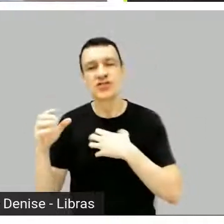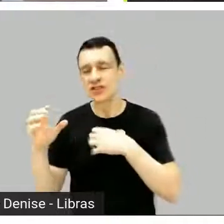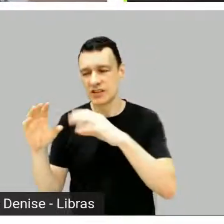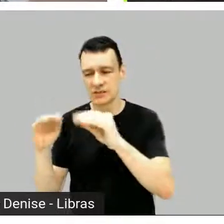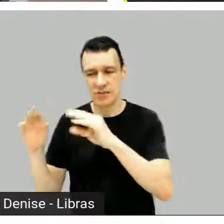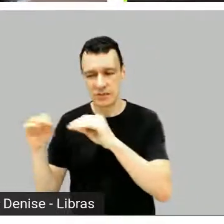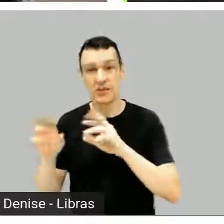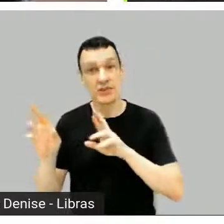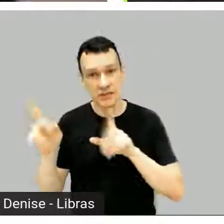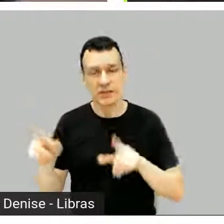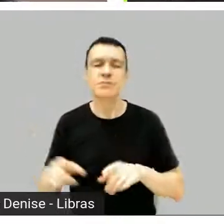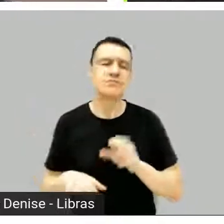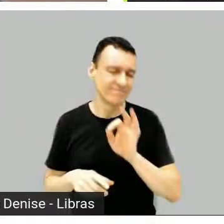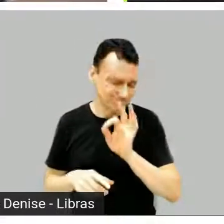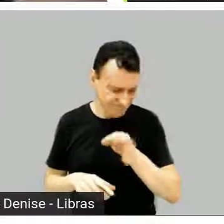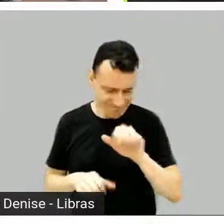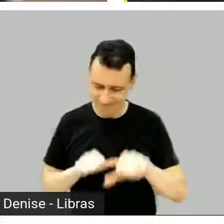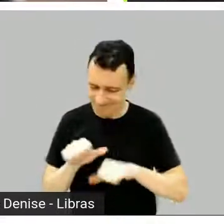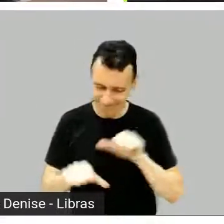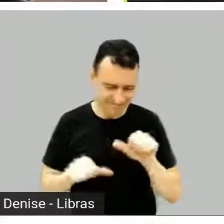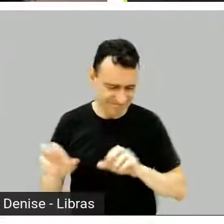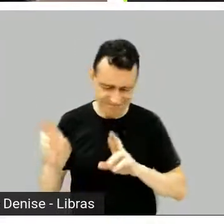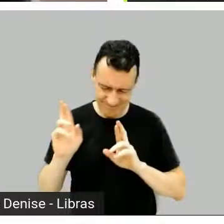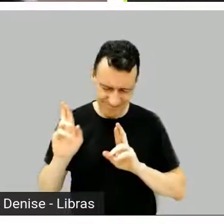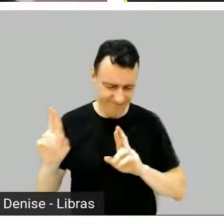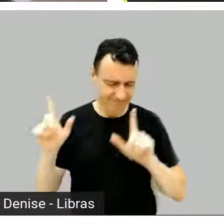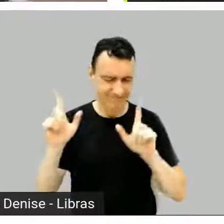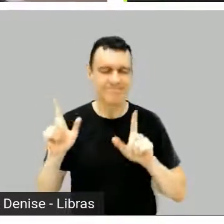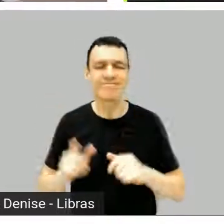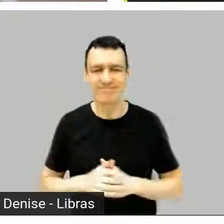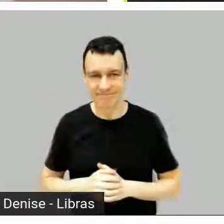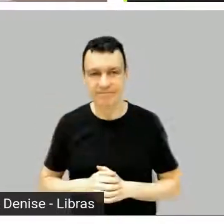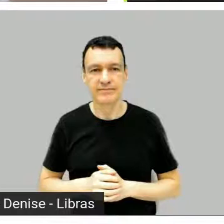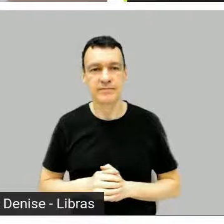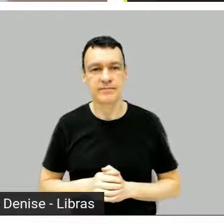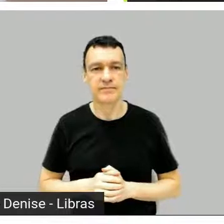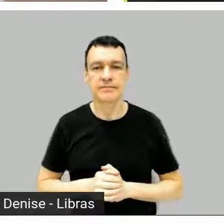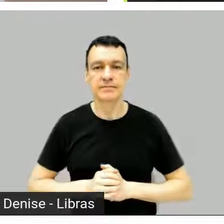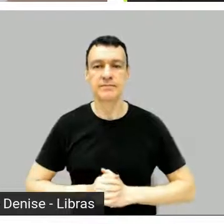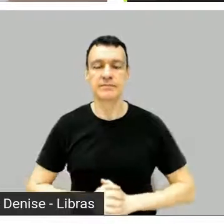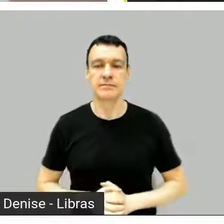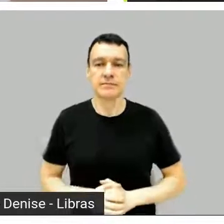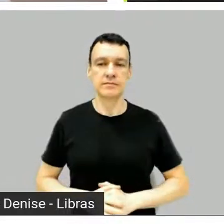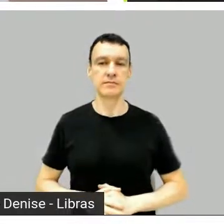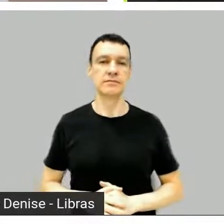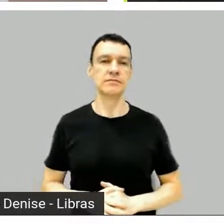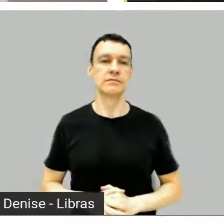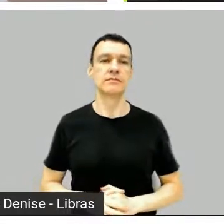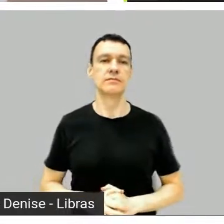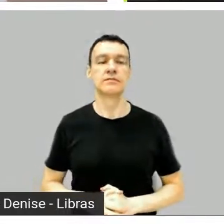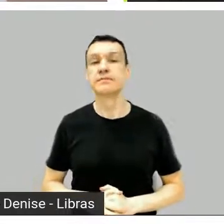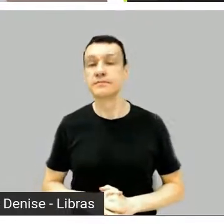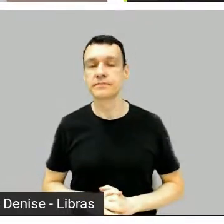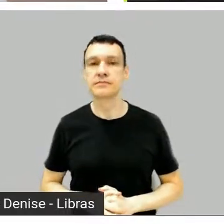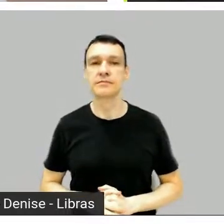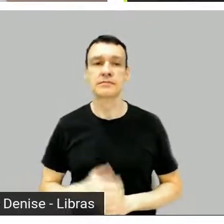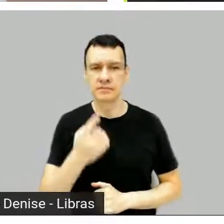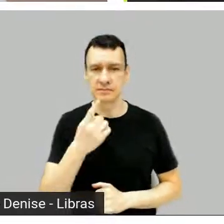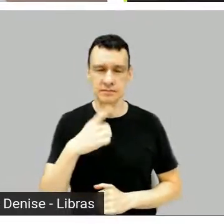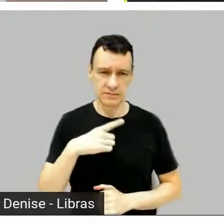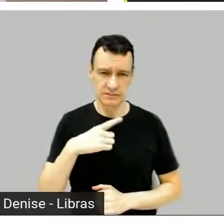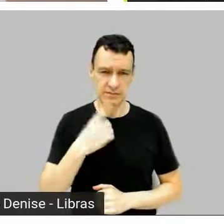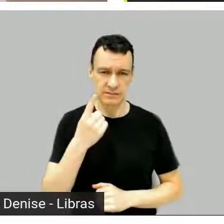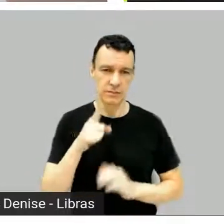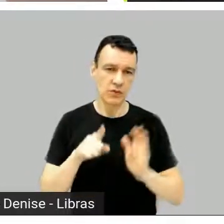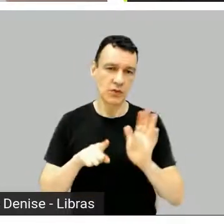muito. Muda bastante. Muito bem. Tem uma, aqui, tem, como que eu